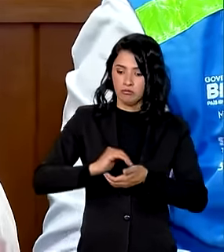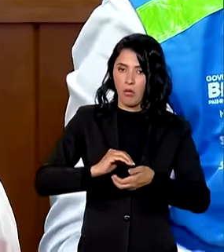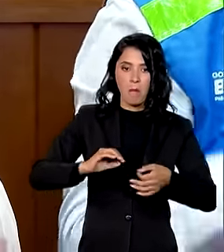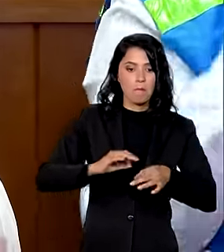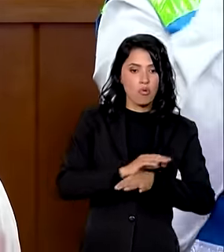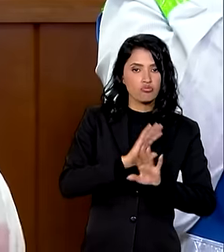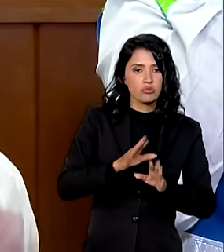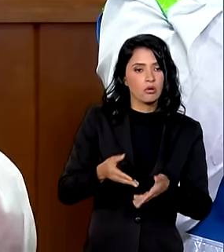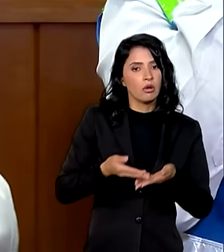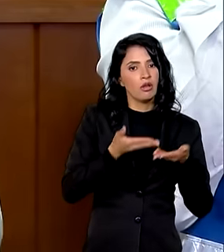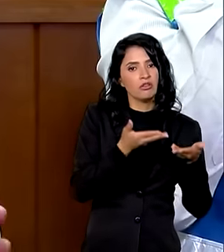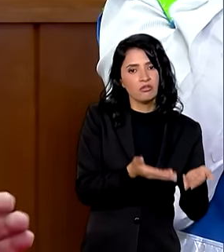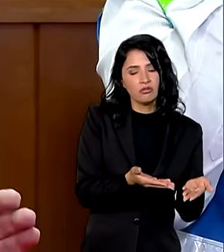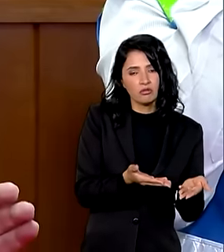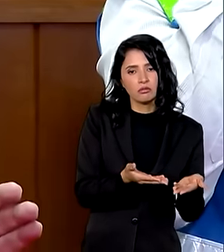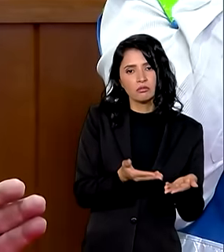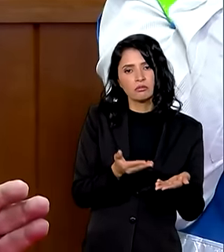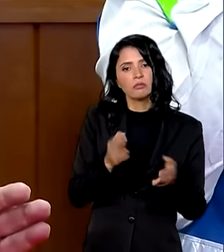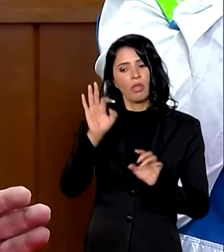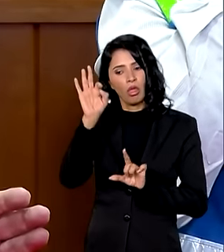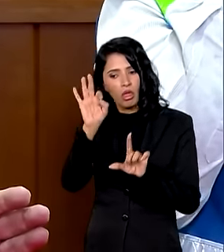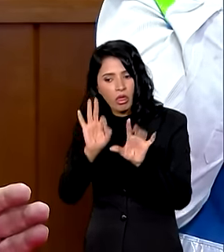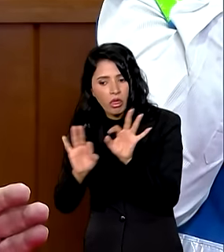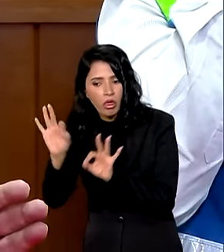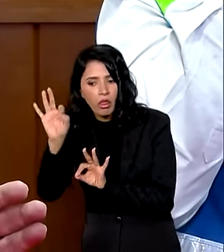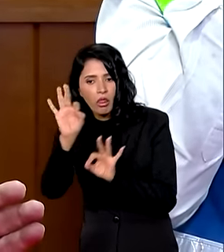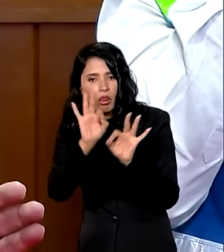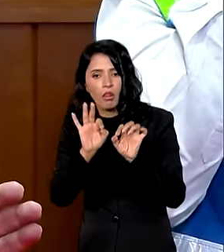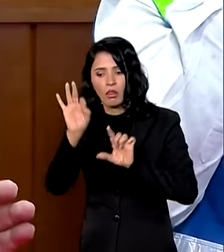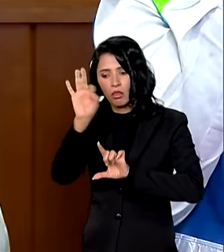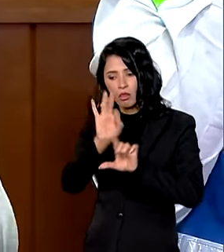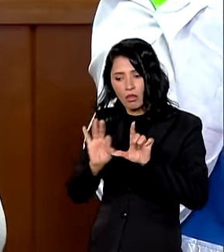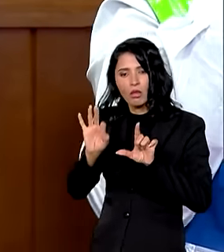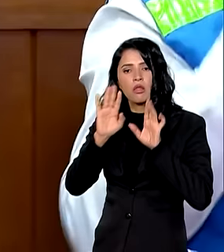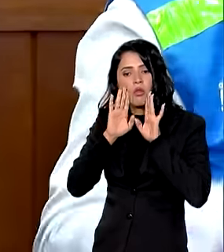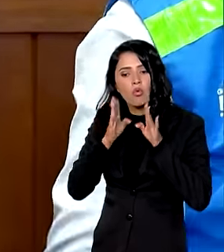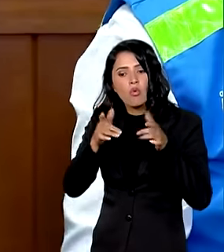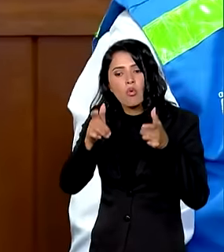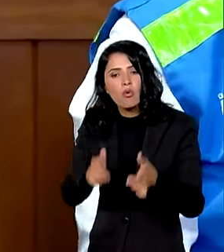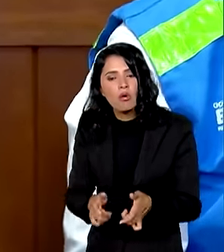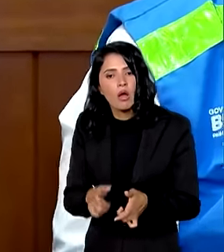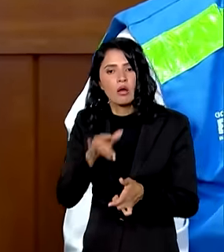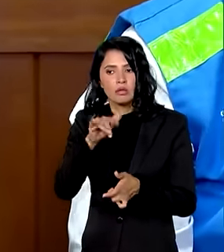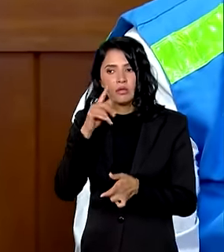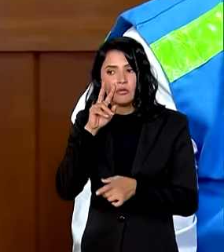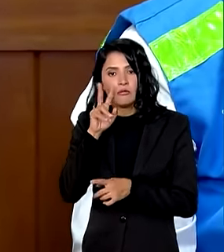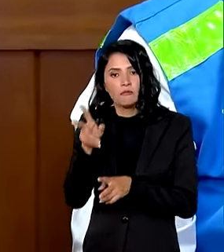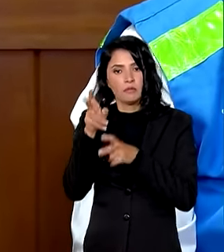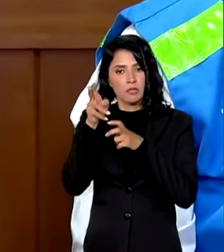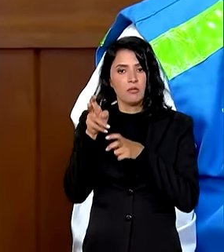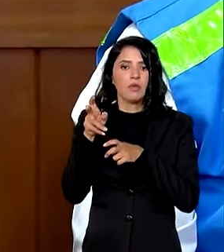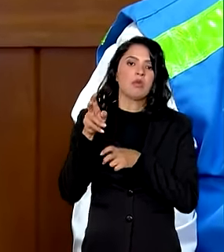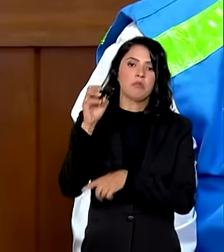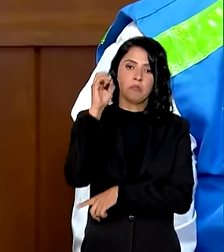e essa logística toda ela está concentrada se nós pegarmos Porto Alegre